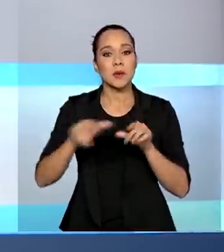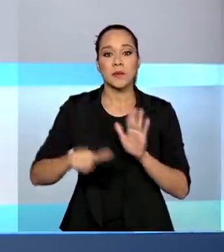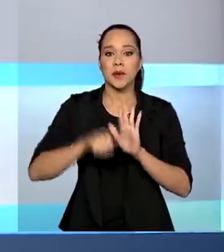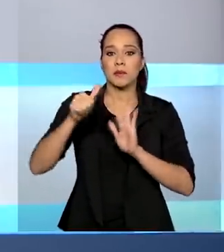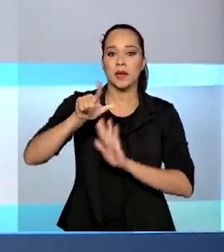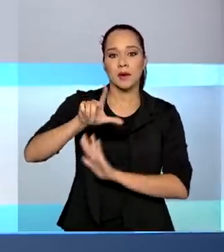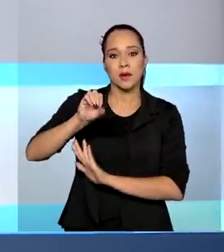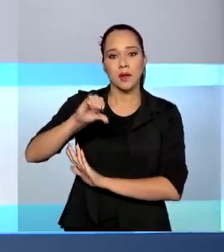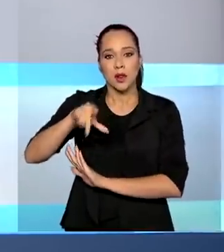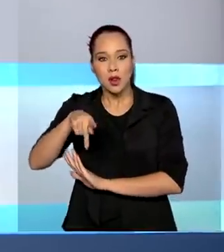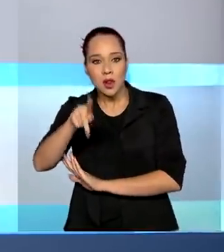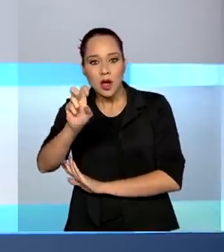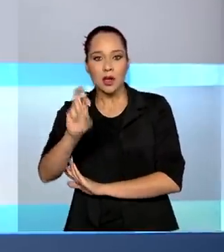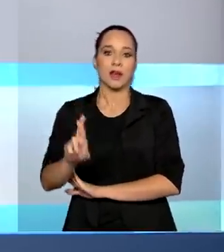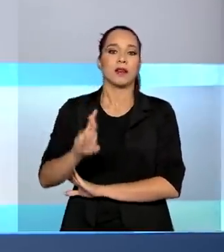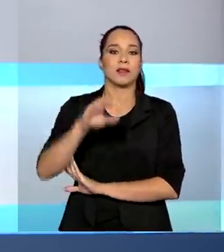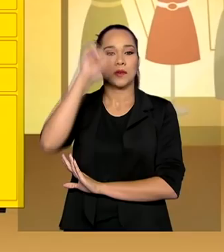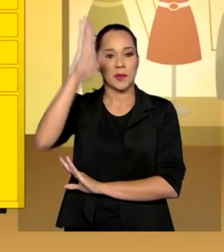primeiro locker do país.